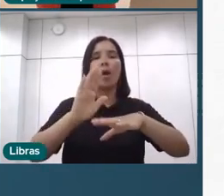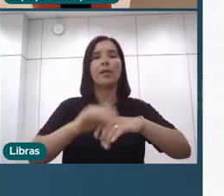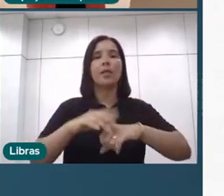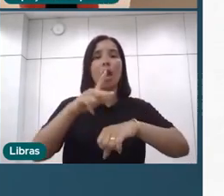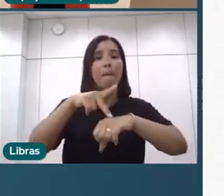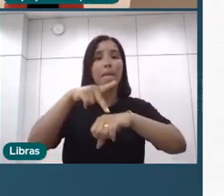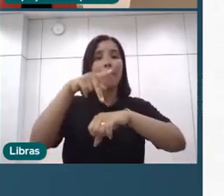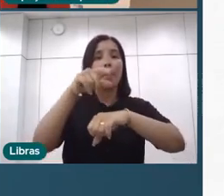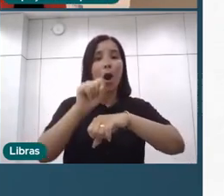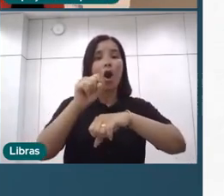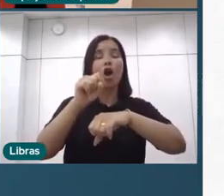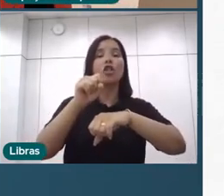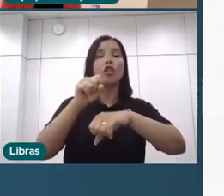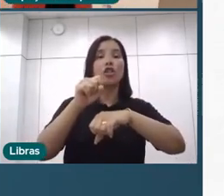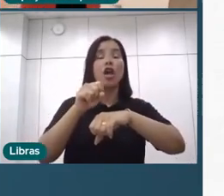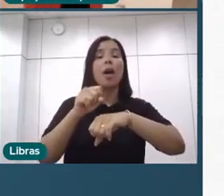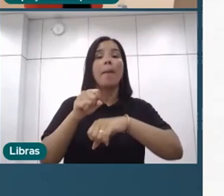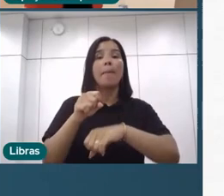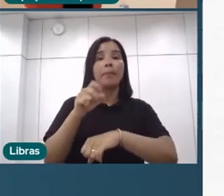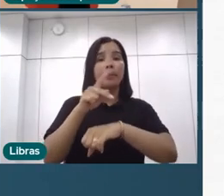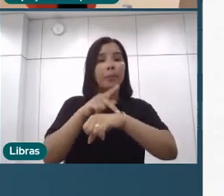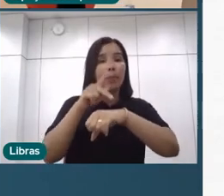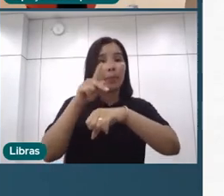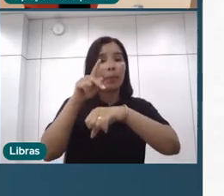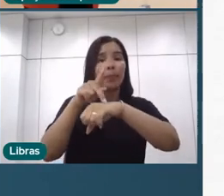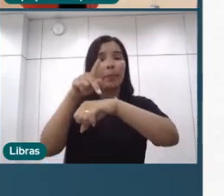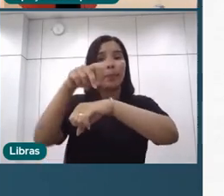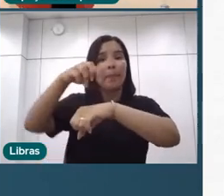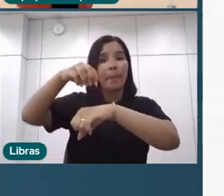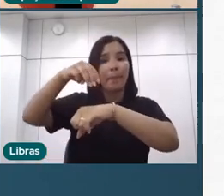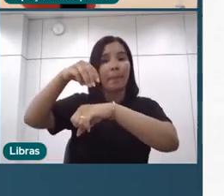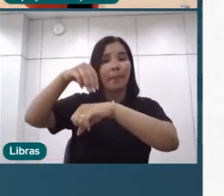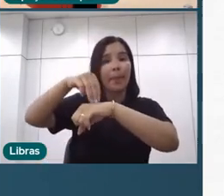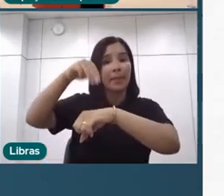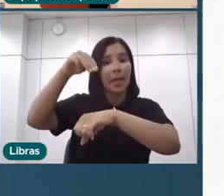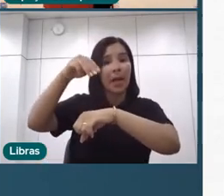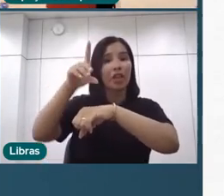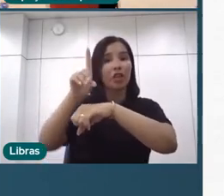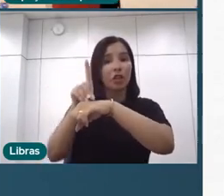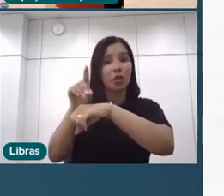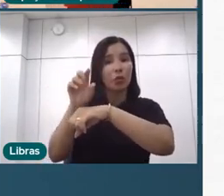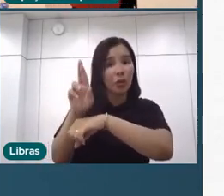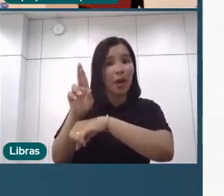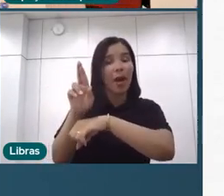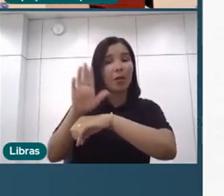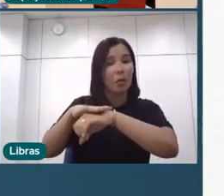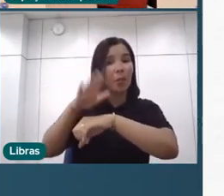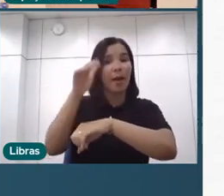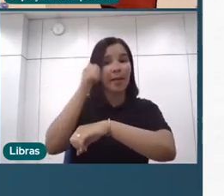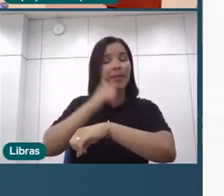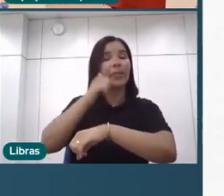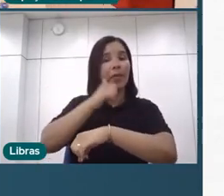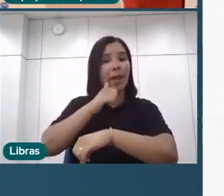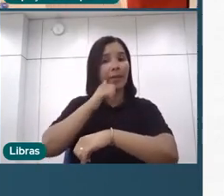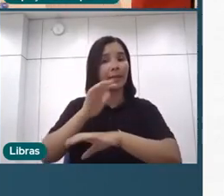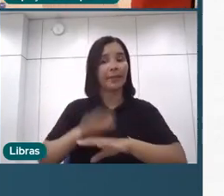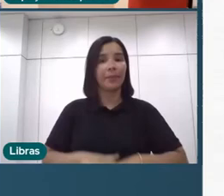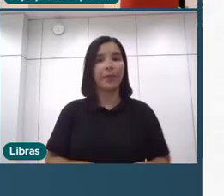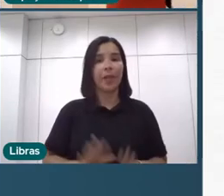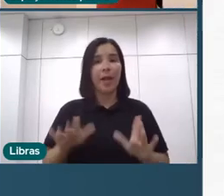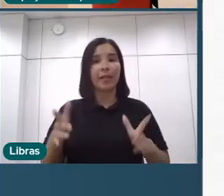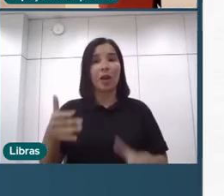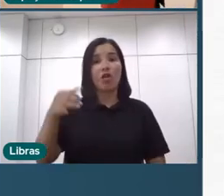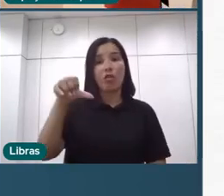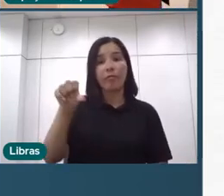85% das mulheres, 78% dos homens. Mas aí, quando a gente olha na liderança, nas altas lideranças, é praticamente 98